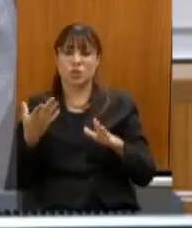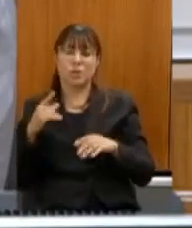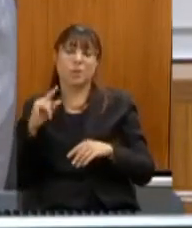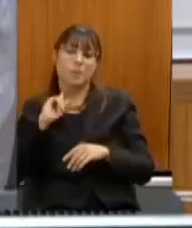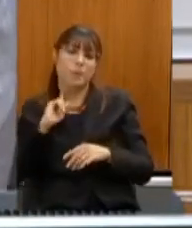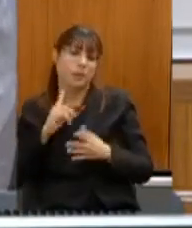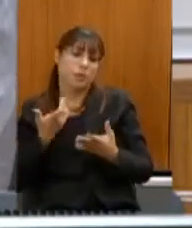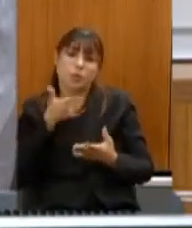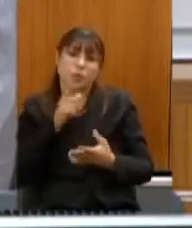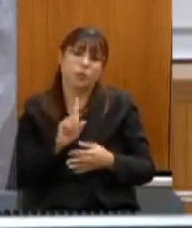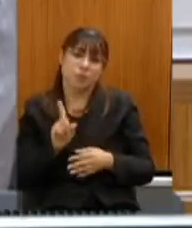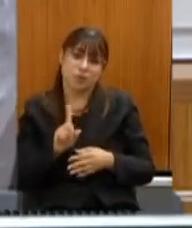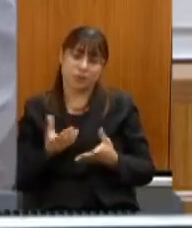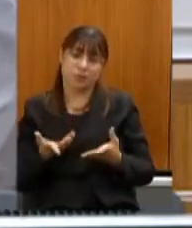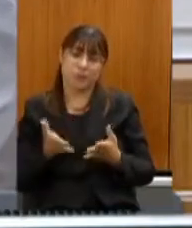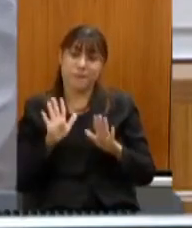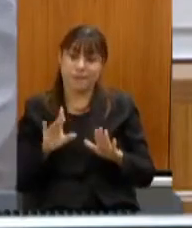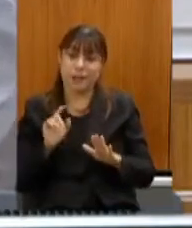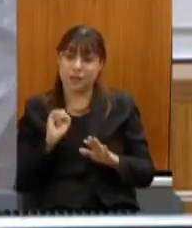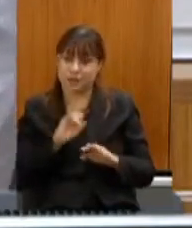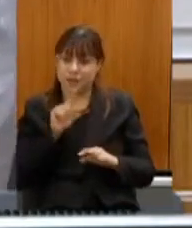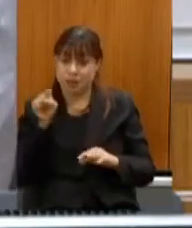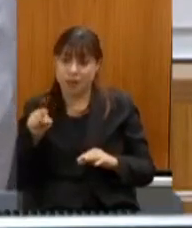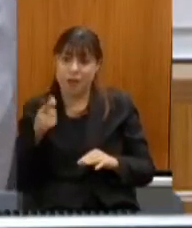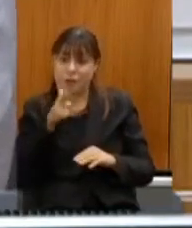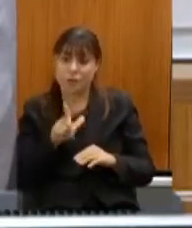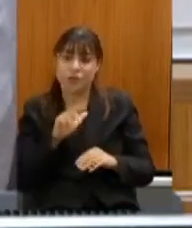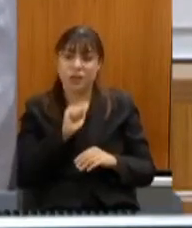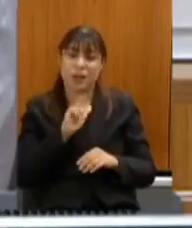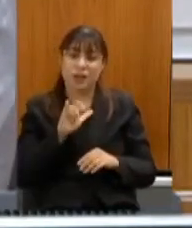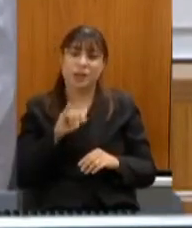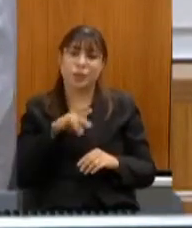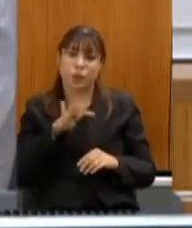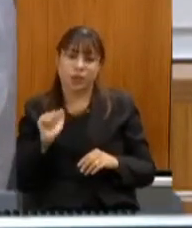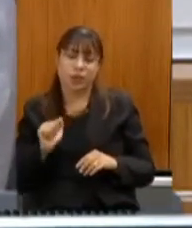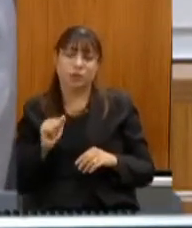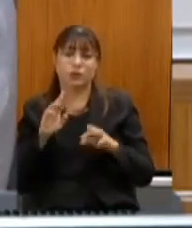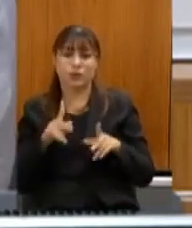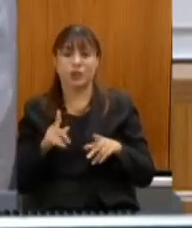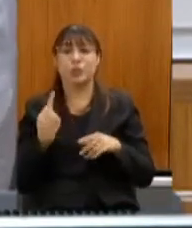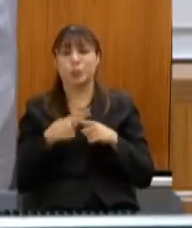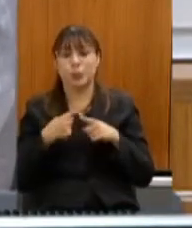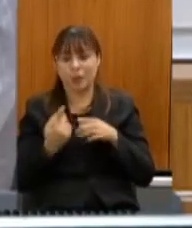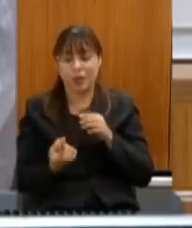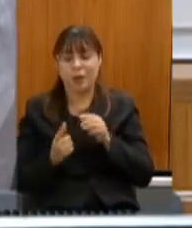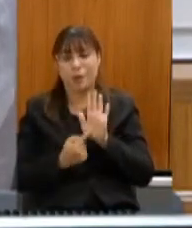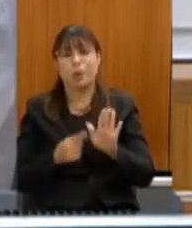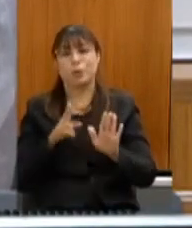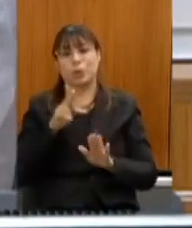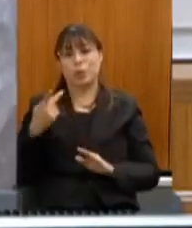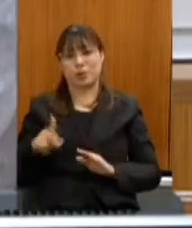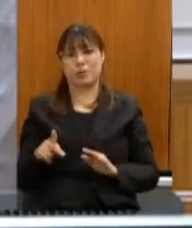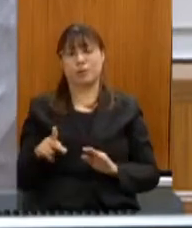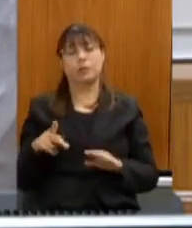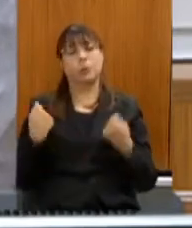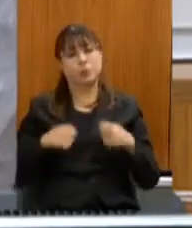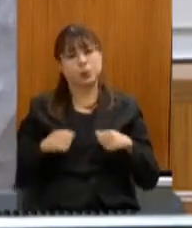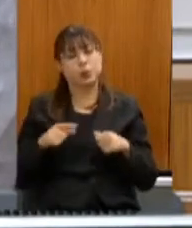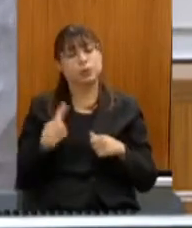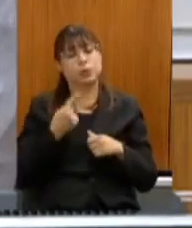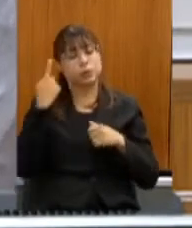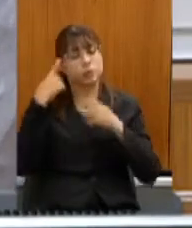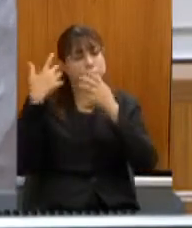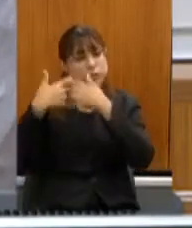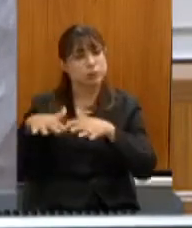então agora a marca de lá se ela puder entrar com uma alíquota diferente ela vai ganhar porque o nome dela vai estar então é preciso a gente pensar